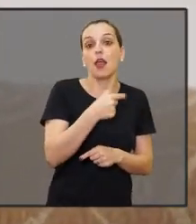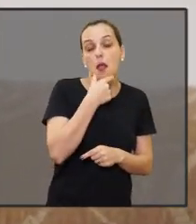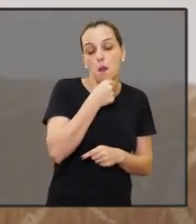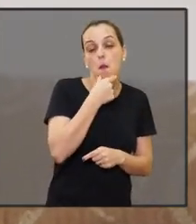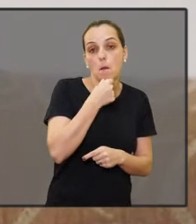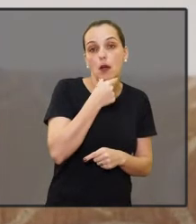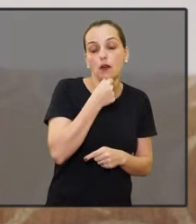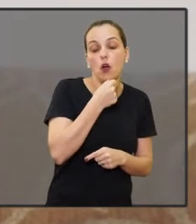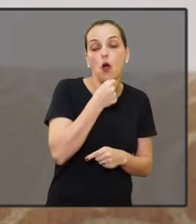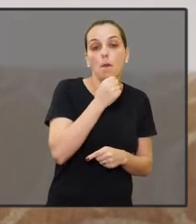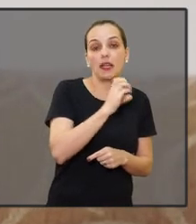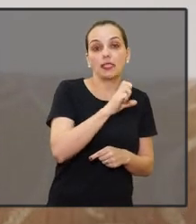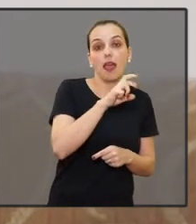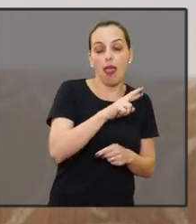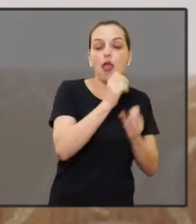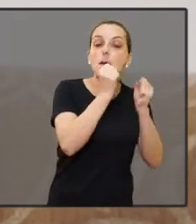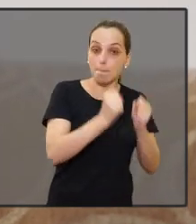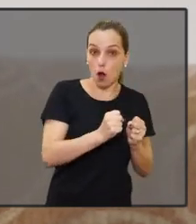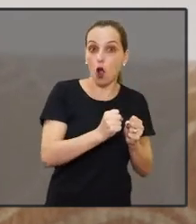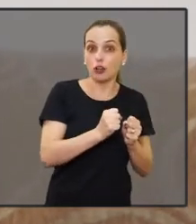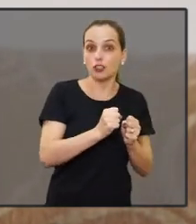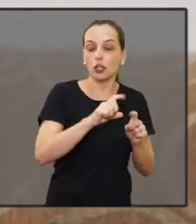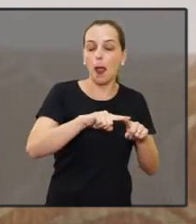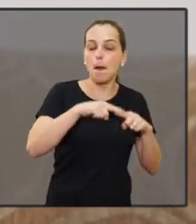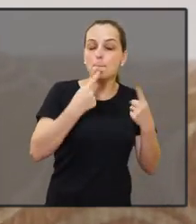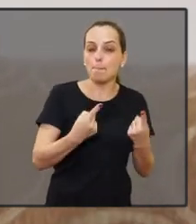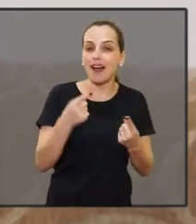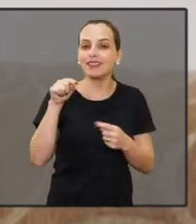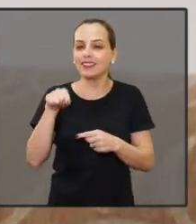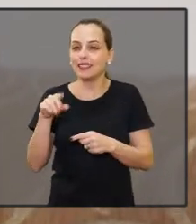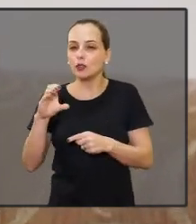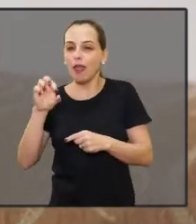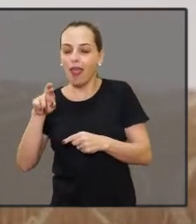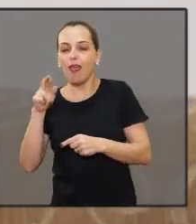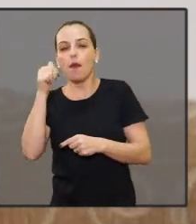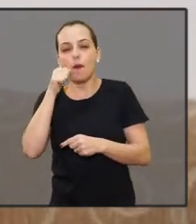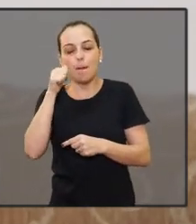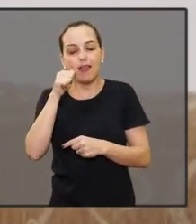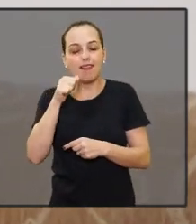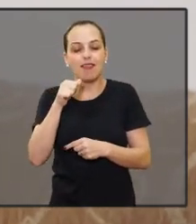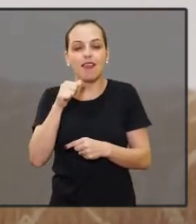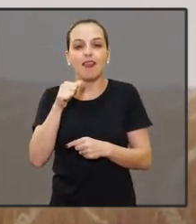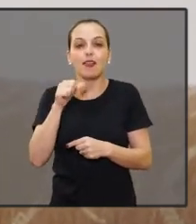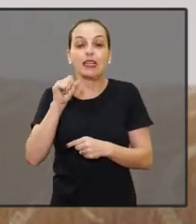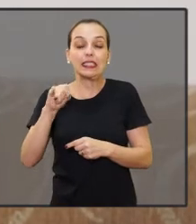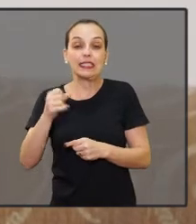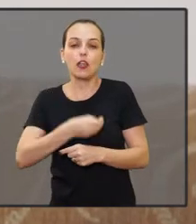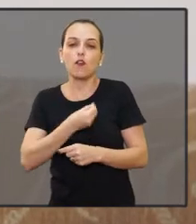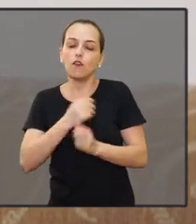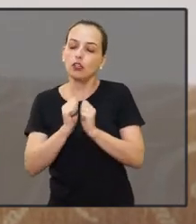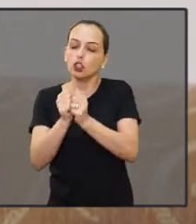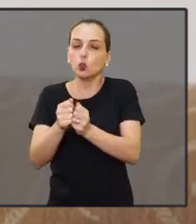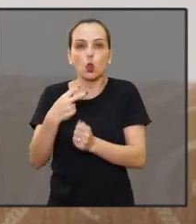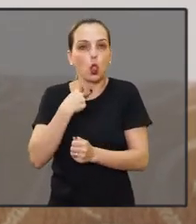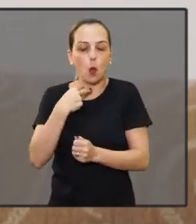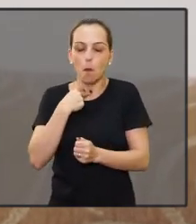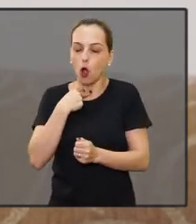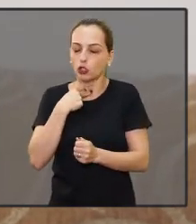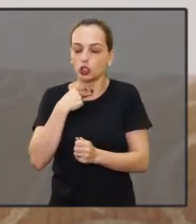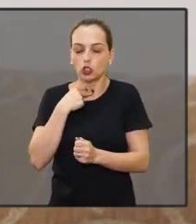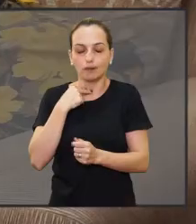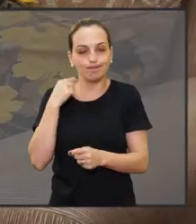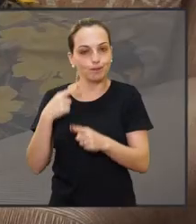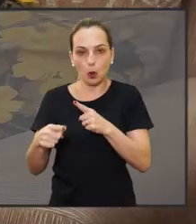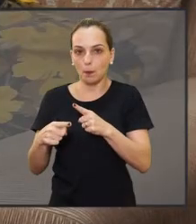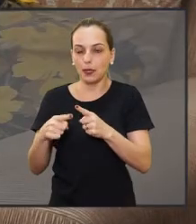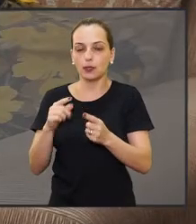papel de amásio já pode visitar. Uma mulher já pode visitar o homem. Agora, no CR feminino, um papel de amásio, o homem não pode visitar a